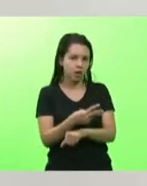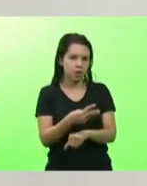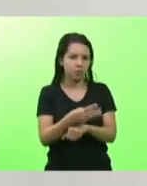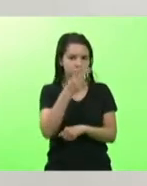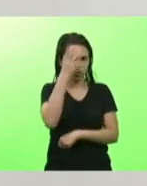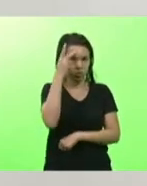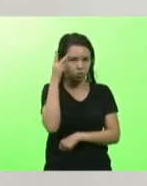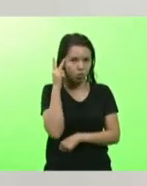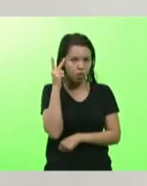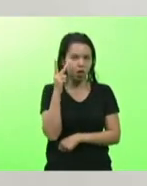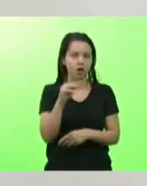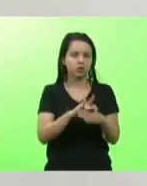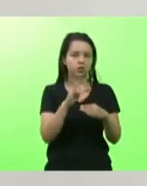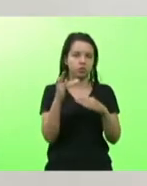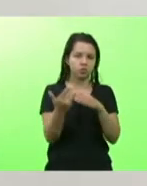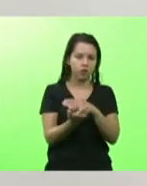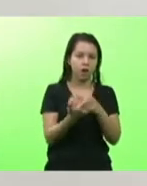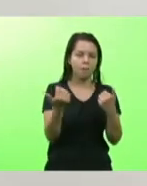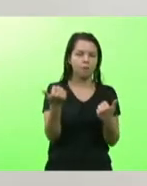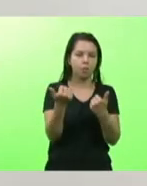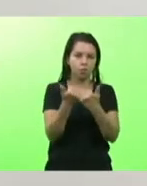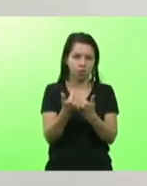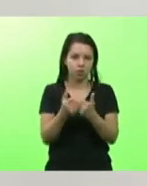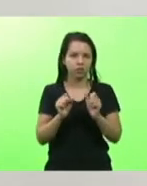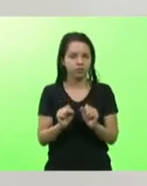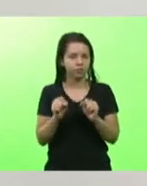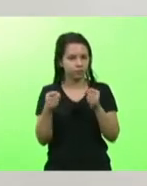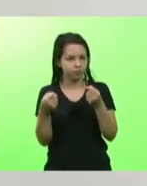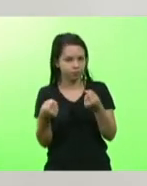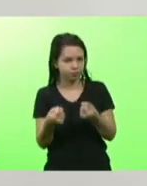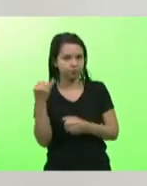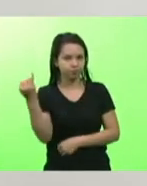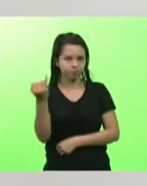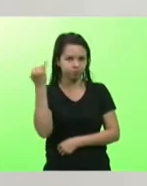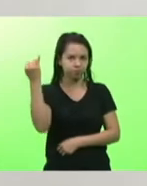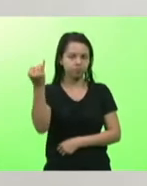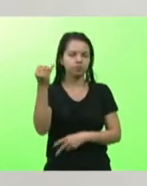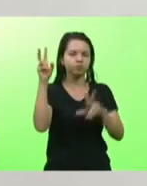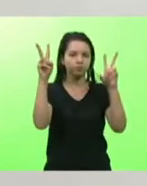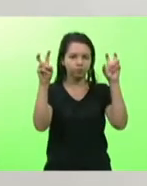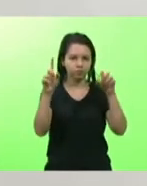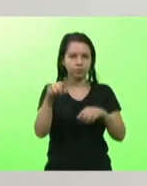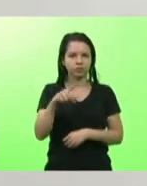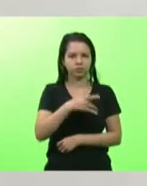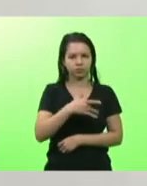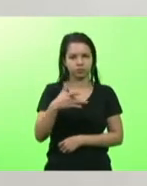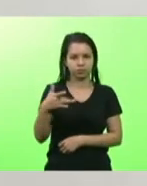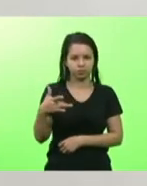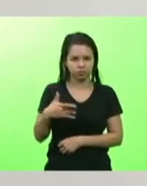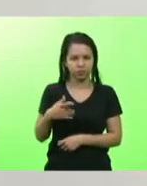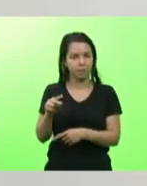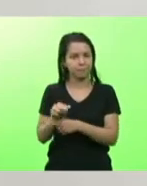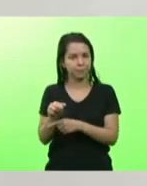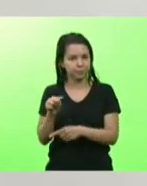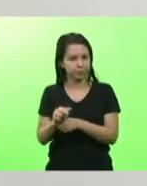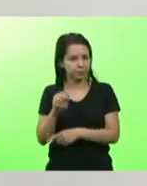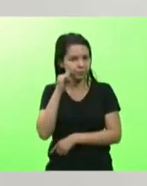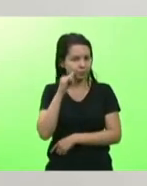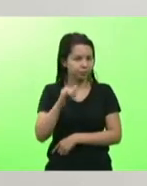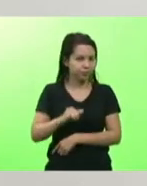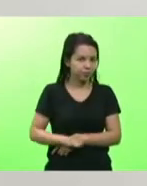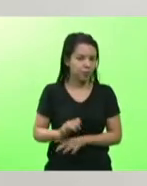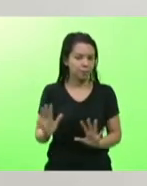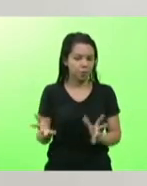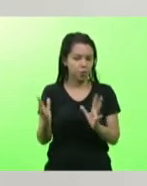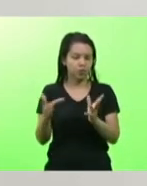estavam nas redes sociais apoiando e defendendo essa importante pauta que é a saúde a prevenção a promoção em saúde